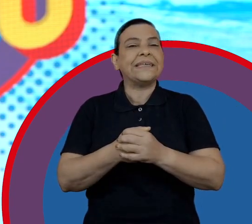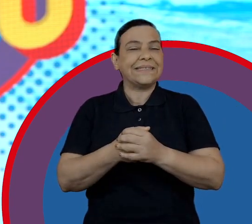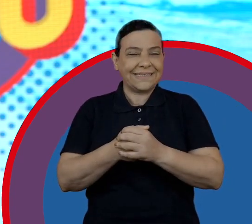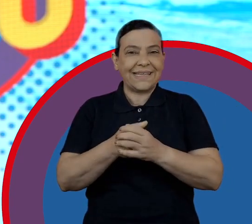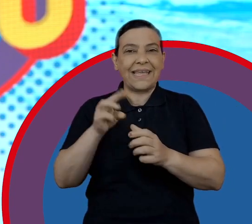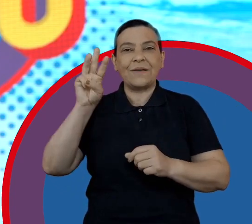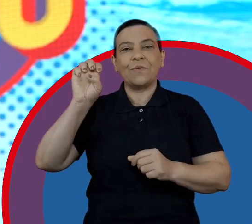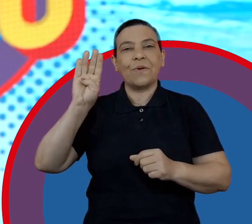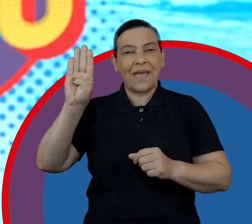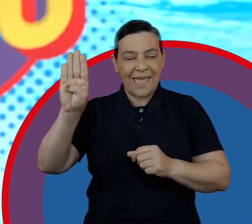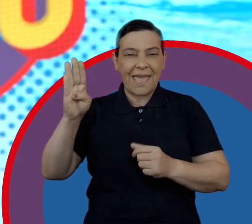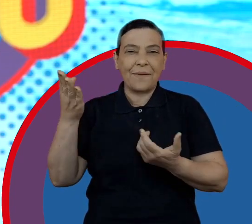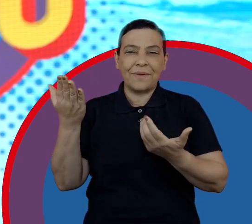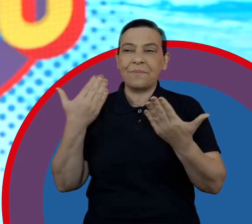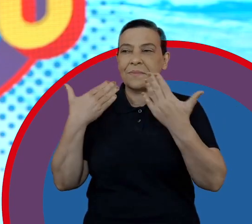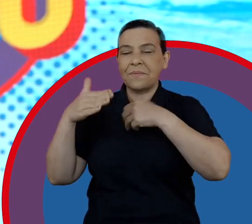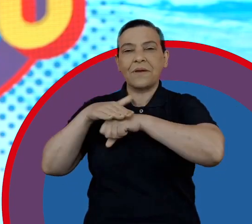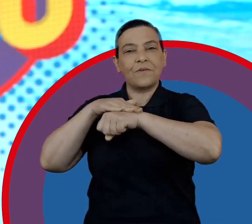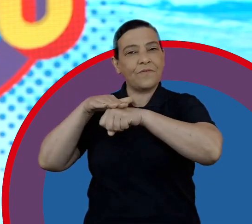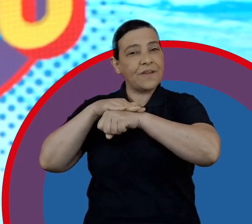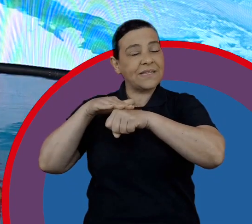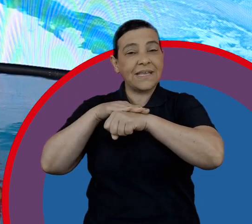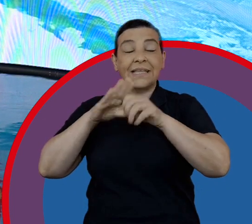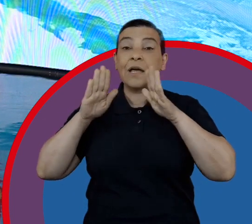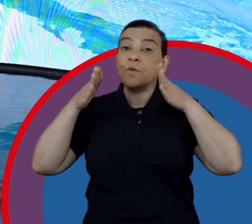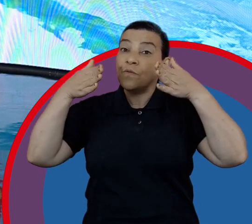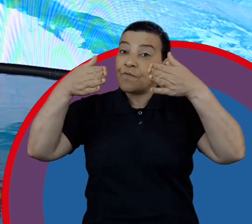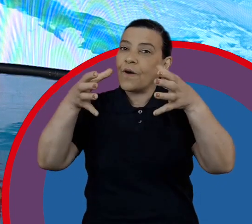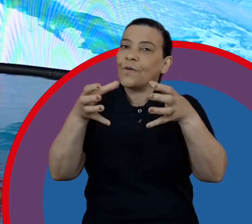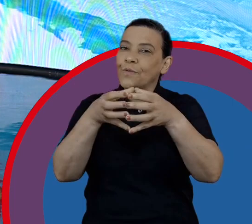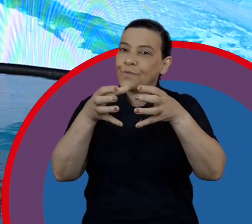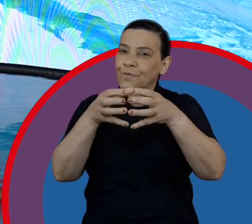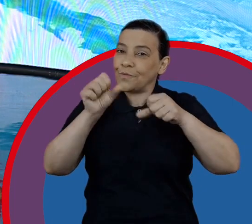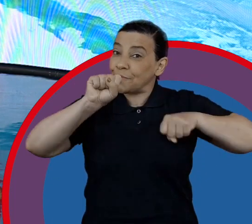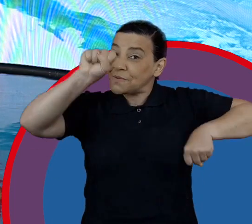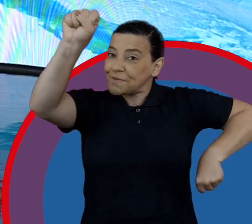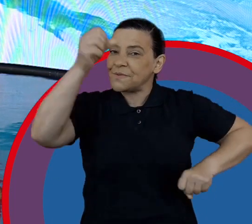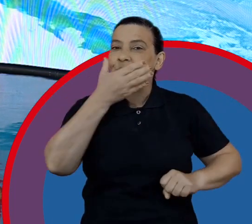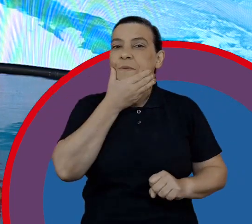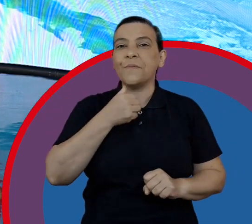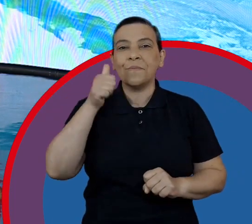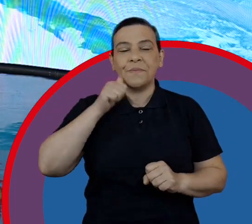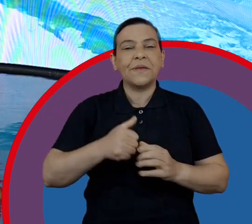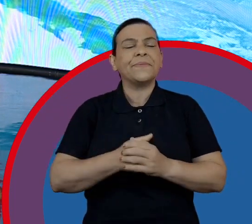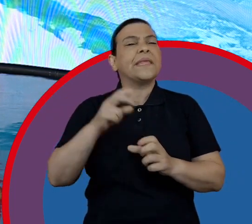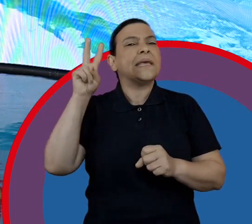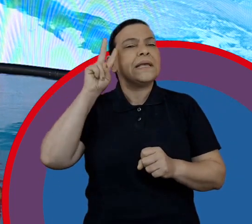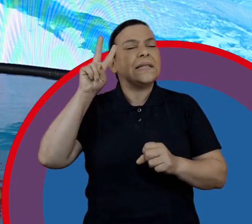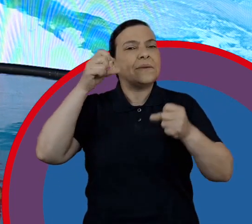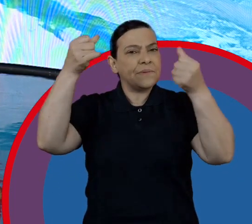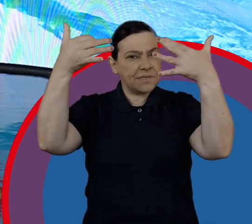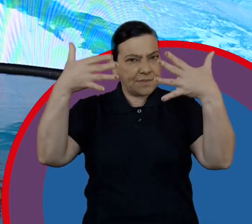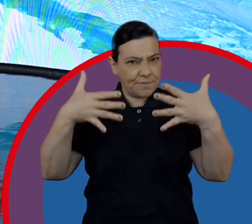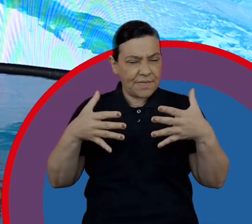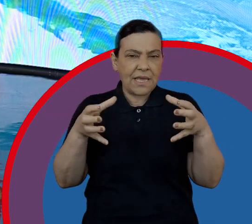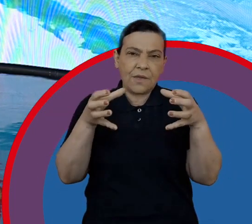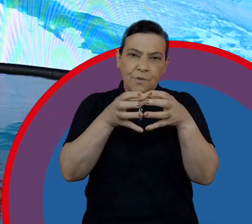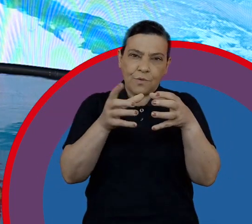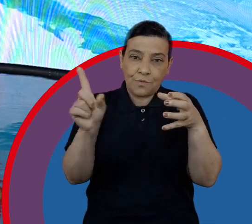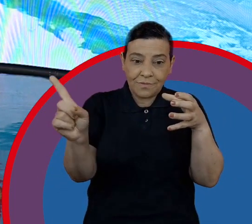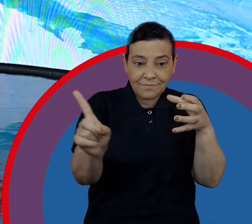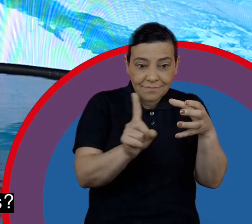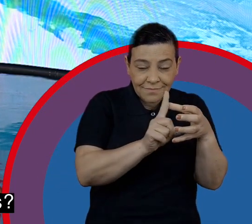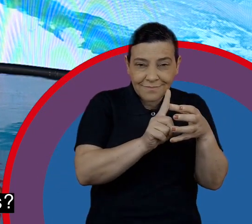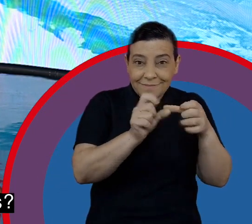exclusiva para super-heróis e heroínas. Bom, vocês se lembram quando eu falei de que fazer parte do grupo de super